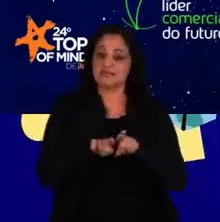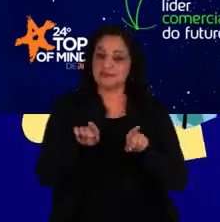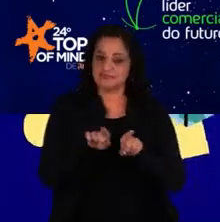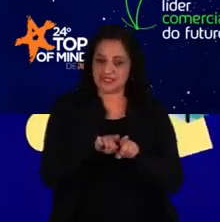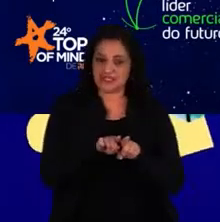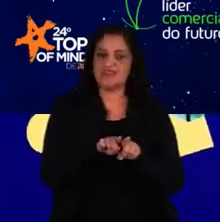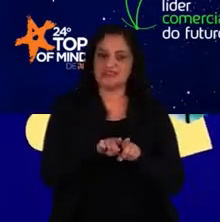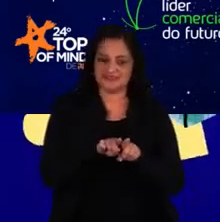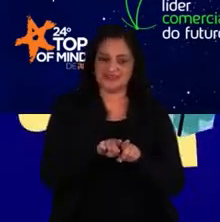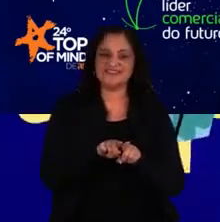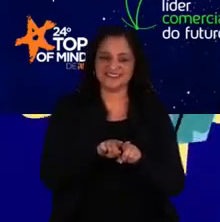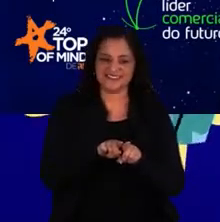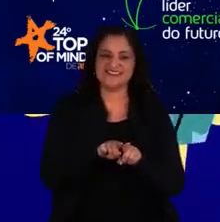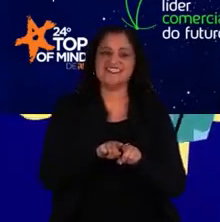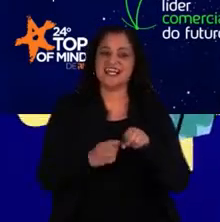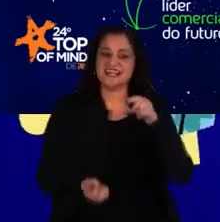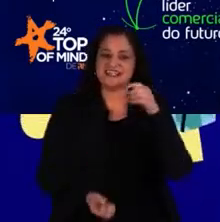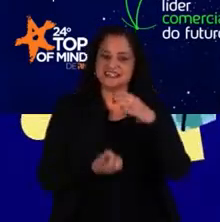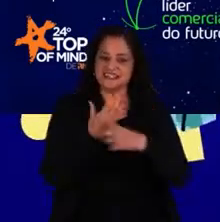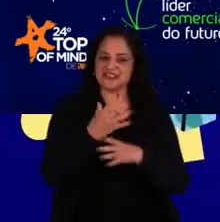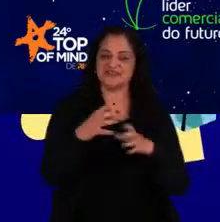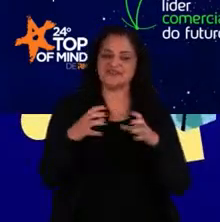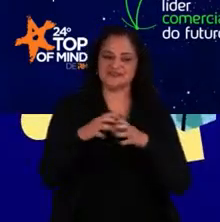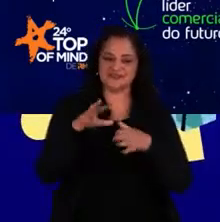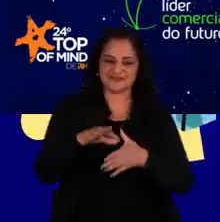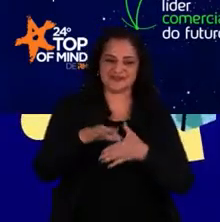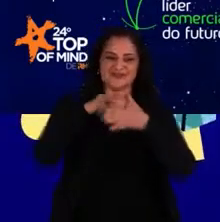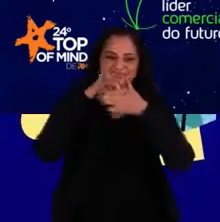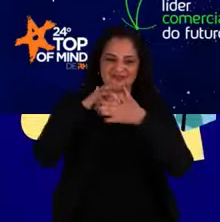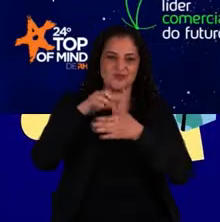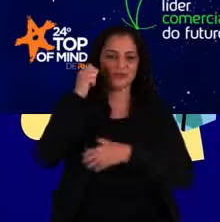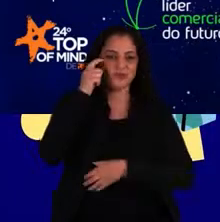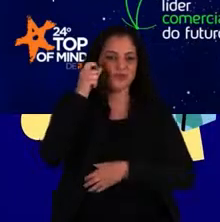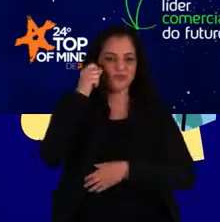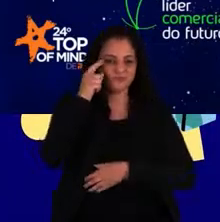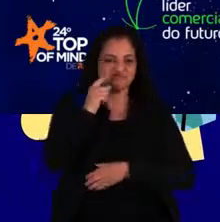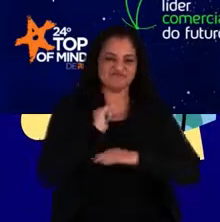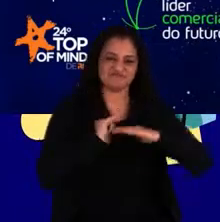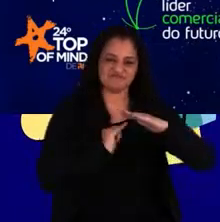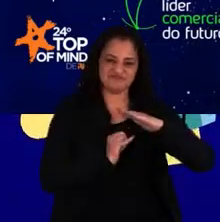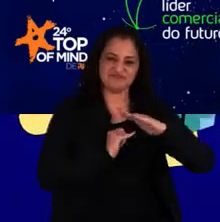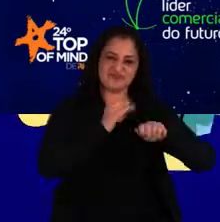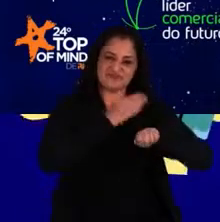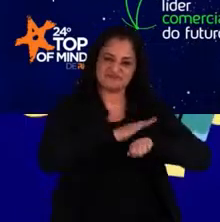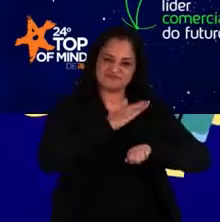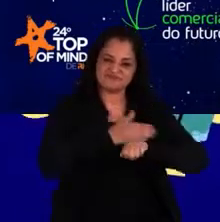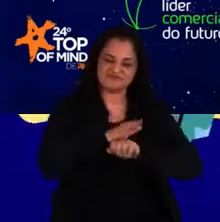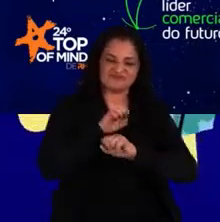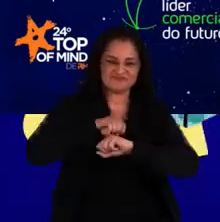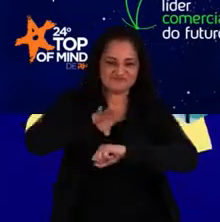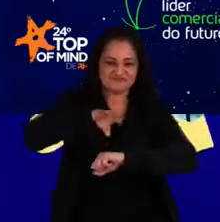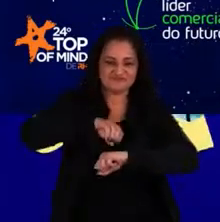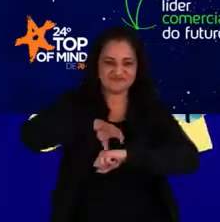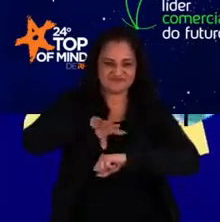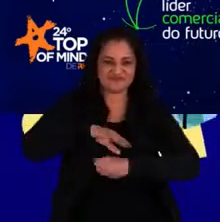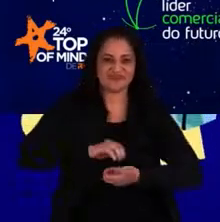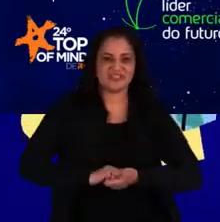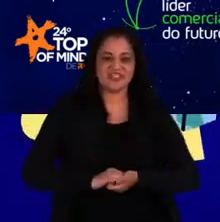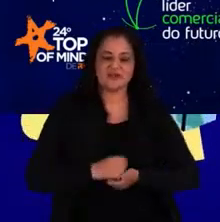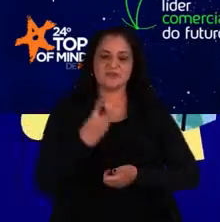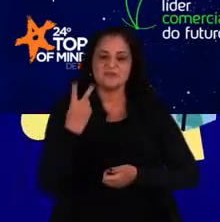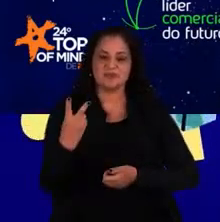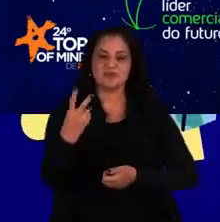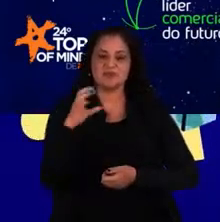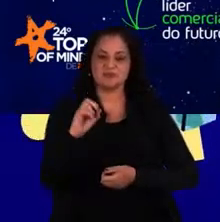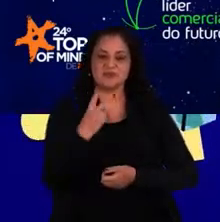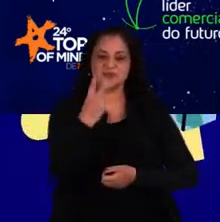unidades de gestão de cultura organizacional e coaching e mentoring. E em 2020, tivemos essa oportunidade de